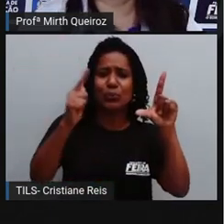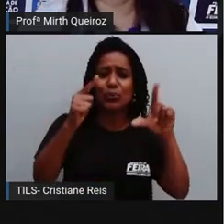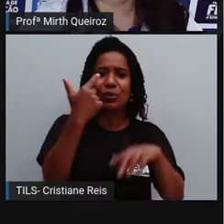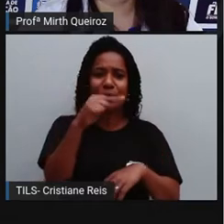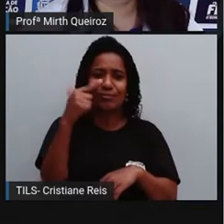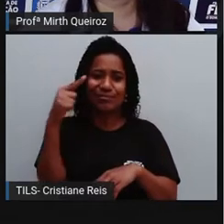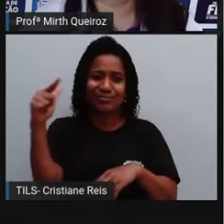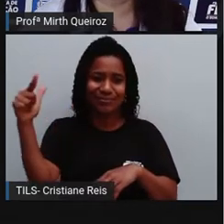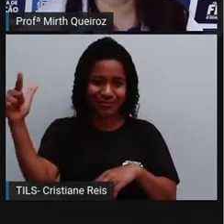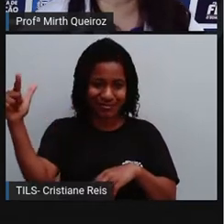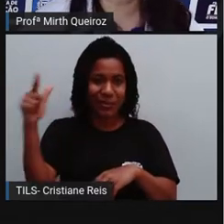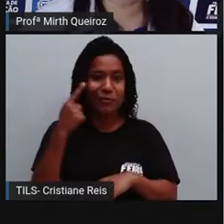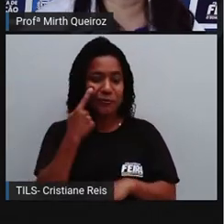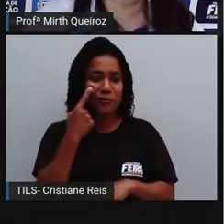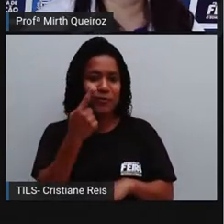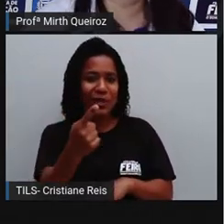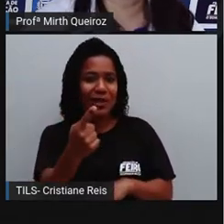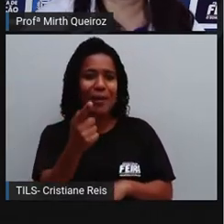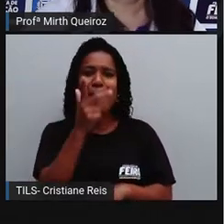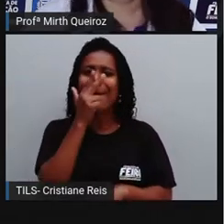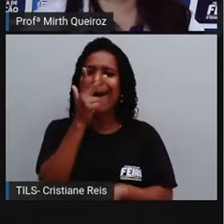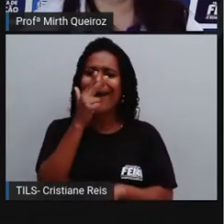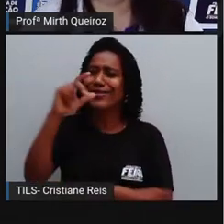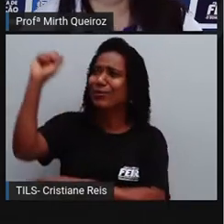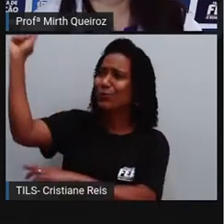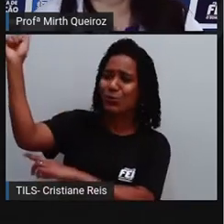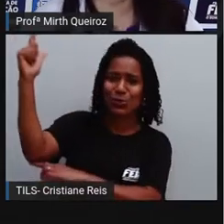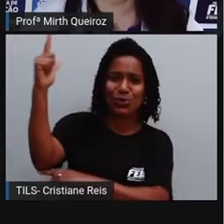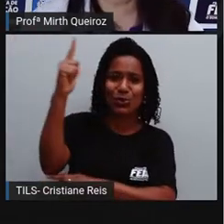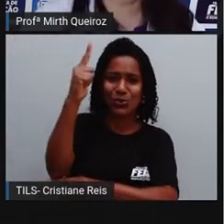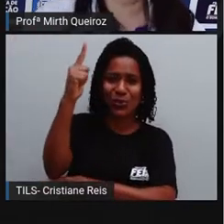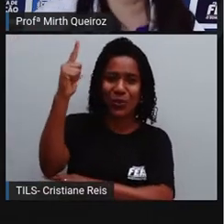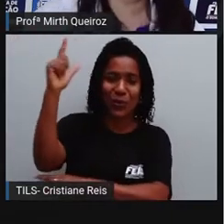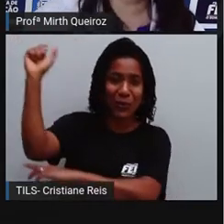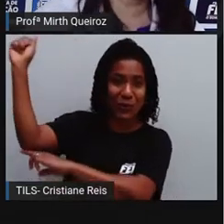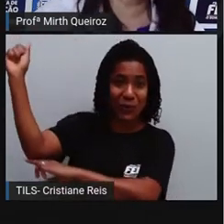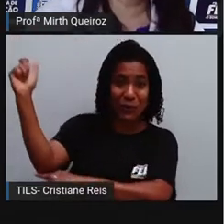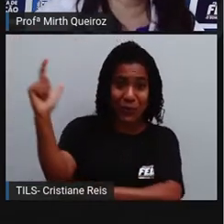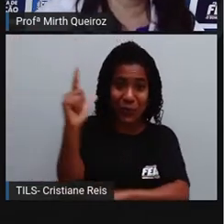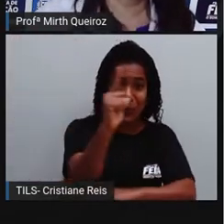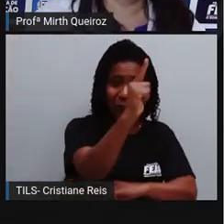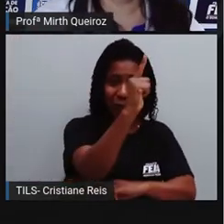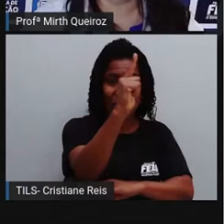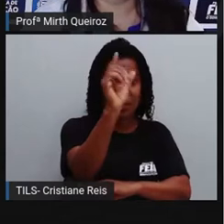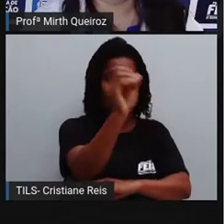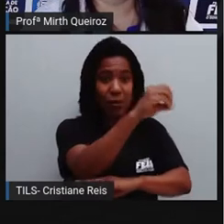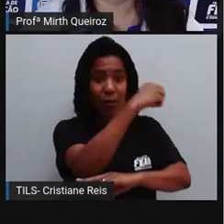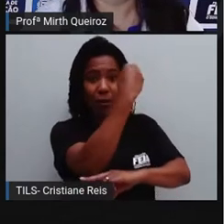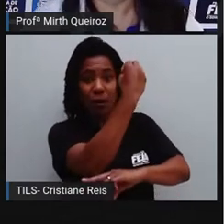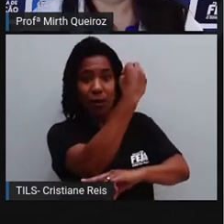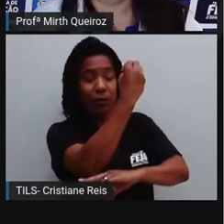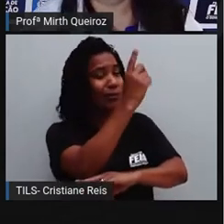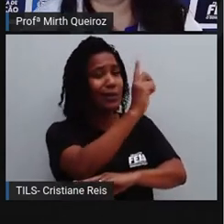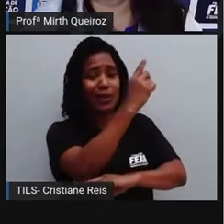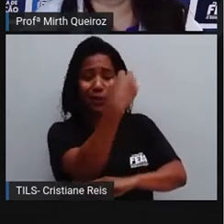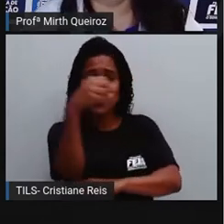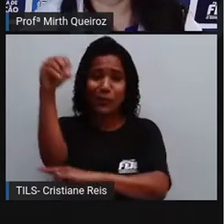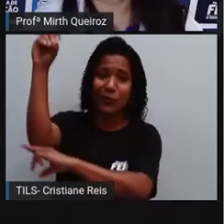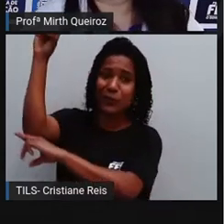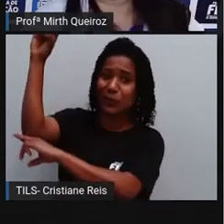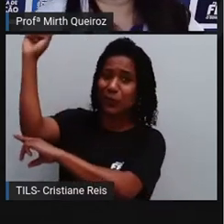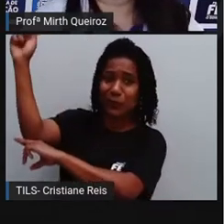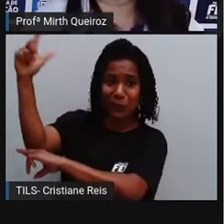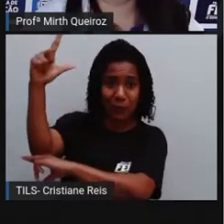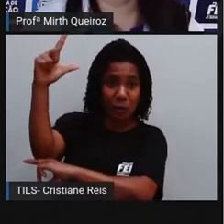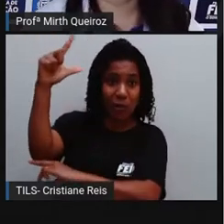aparente do Sol. Por que movimento aparente do Sol? Porque, na verdade, quem se movimenta não é o Sol. Quem se movimenta é a